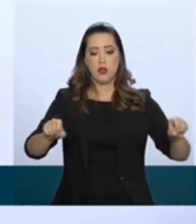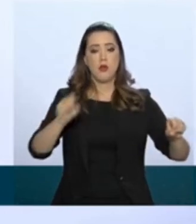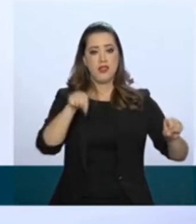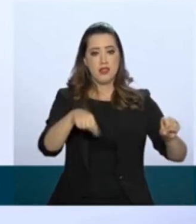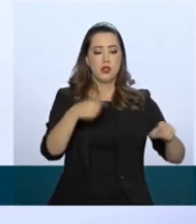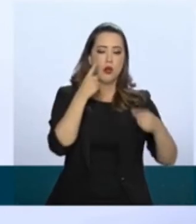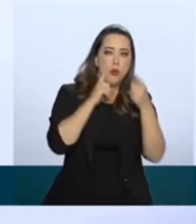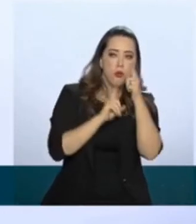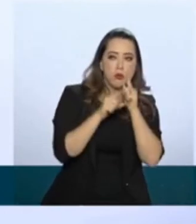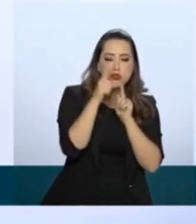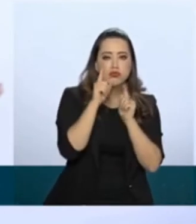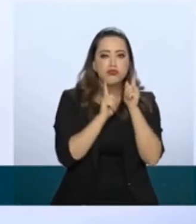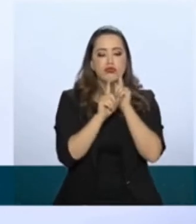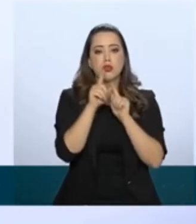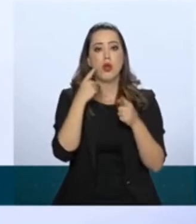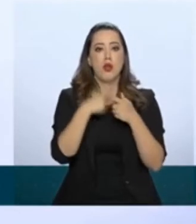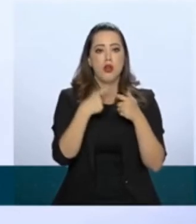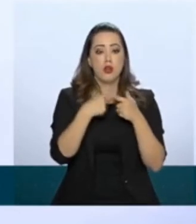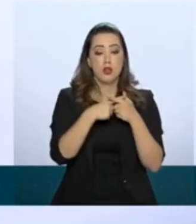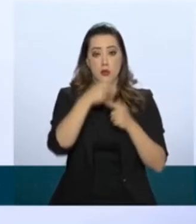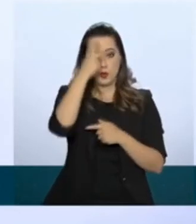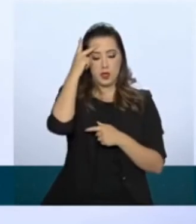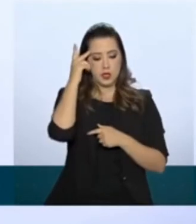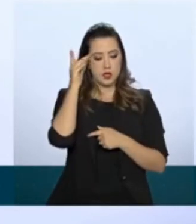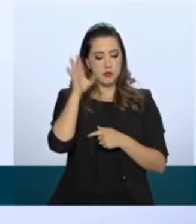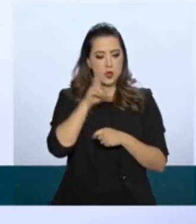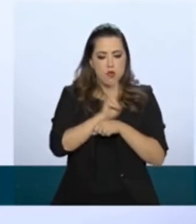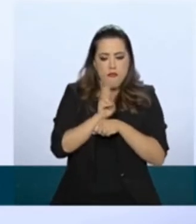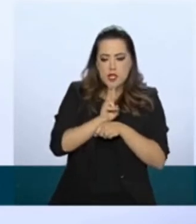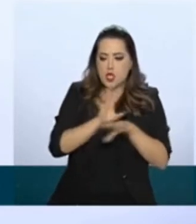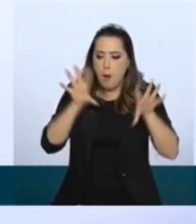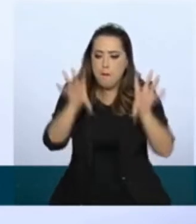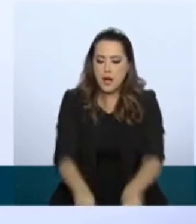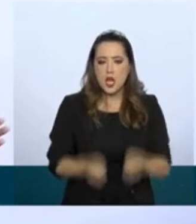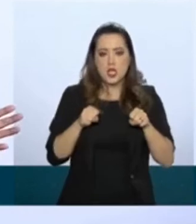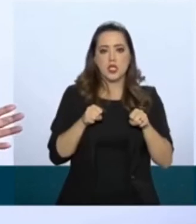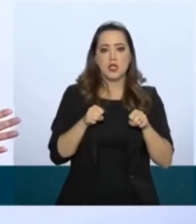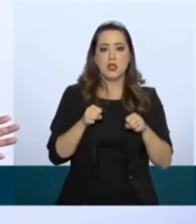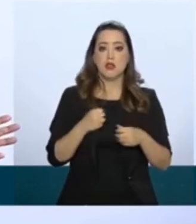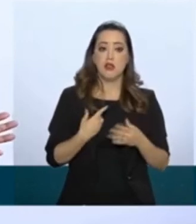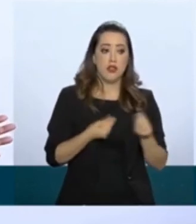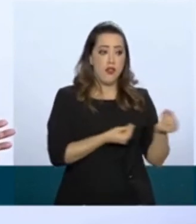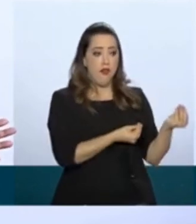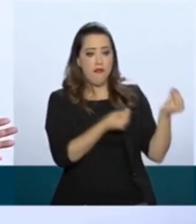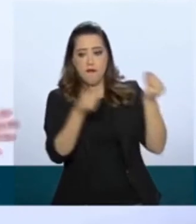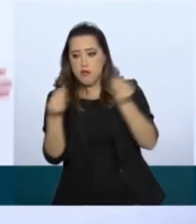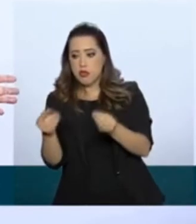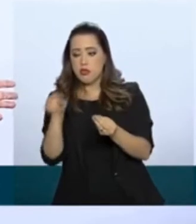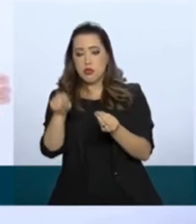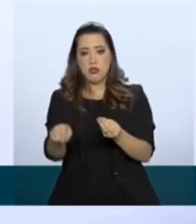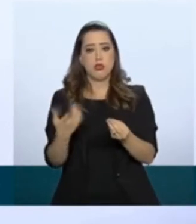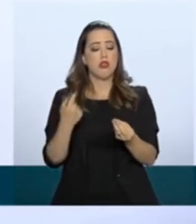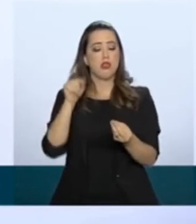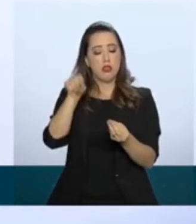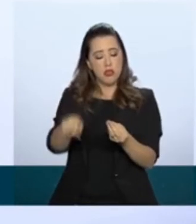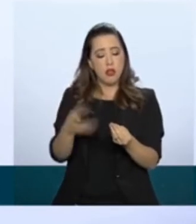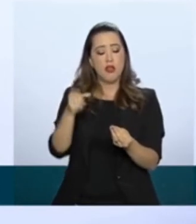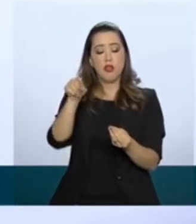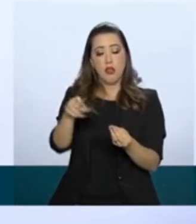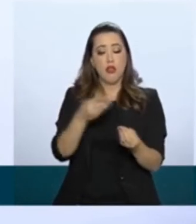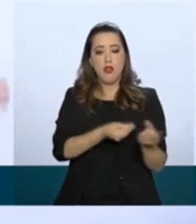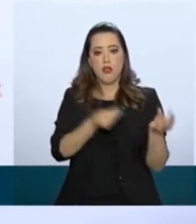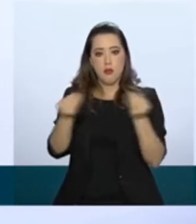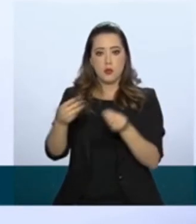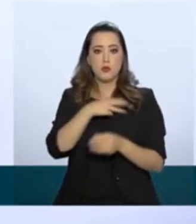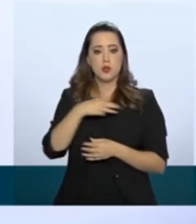fiscalização, não sei se municipal ou estadual, passei para os meus ministros, eu senti lacrimejar os olhos da Tereza Cristina,